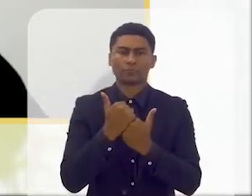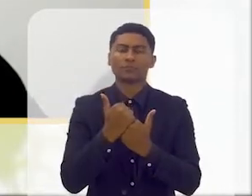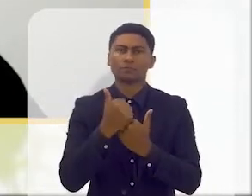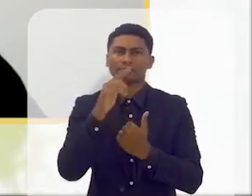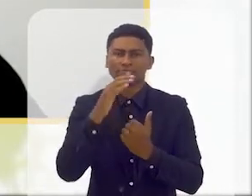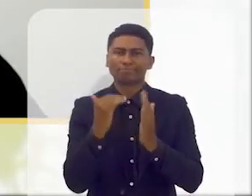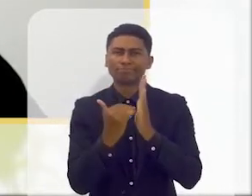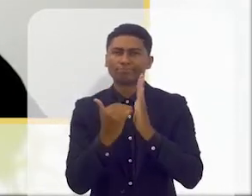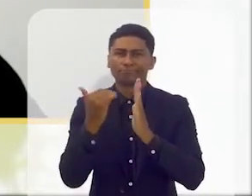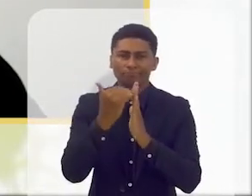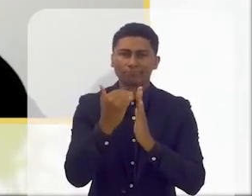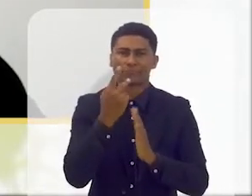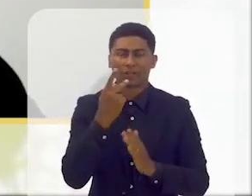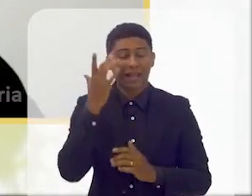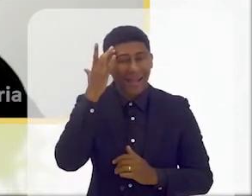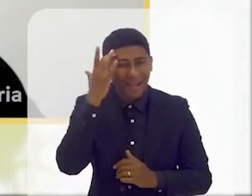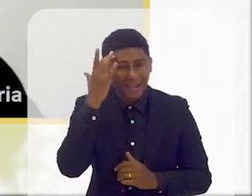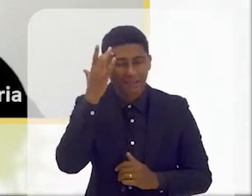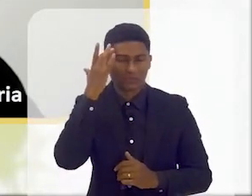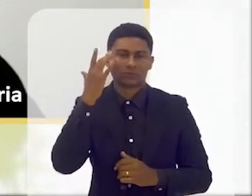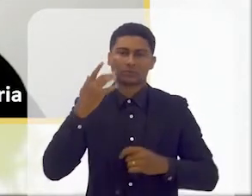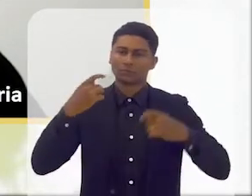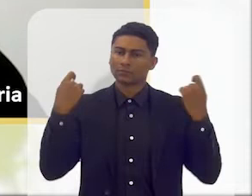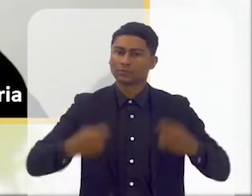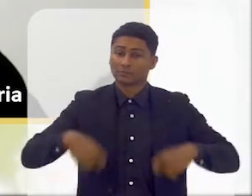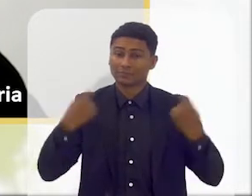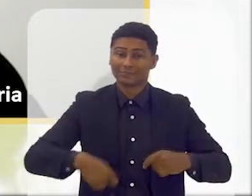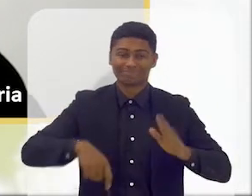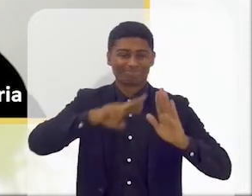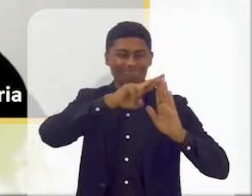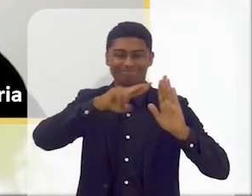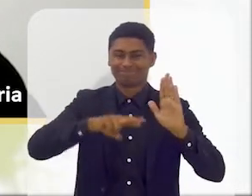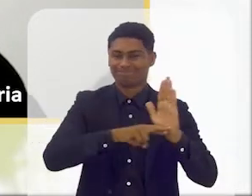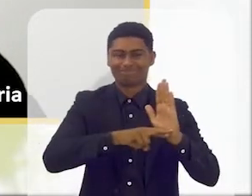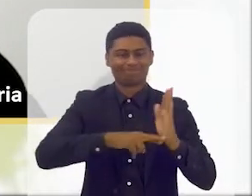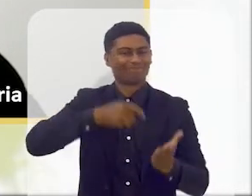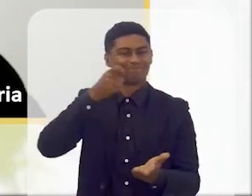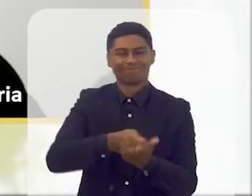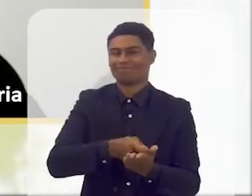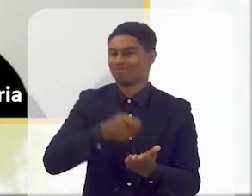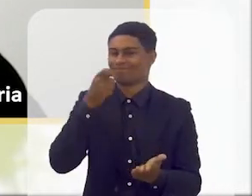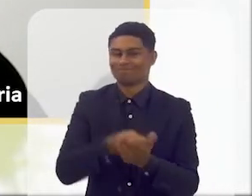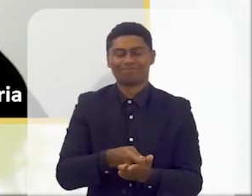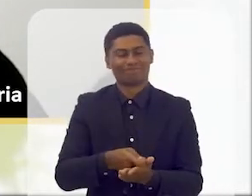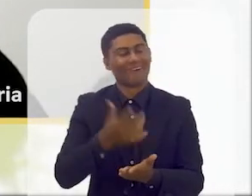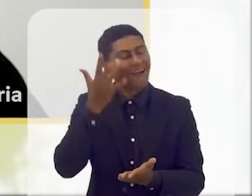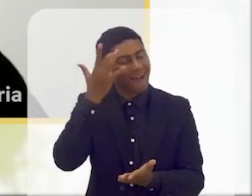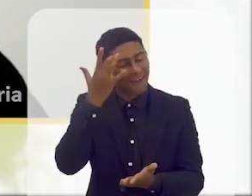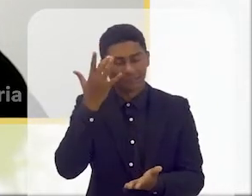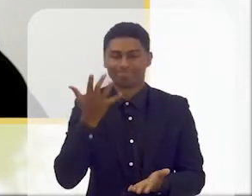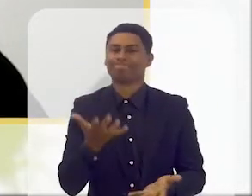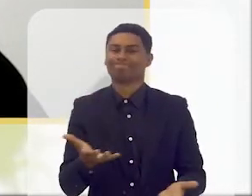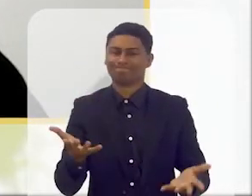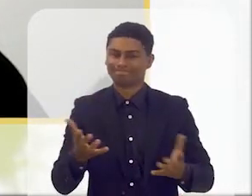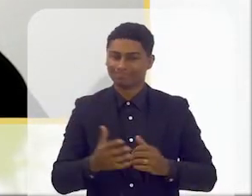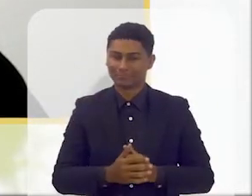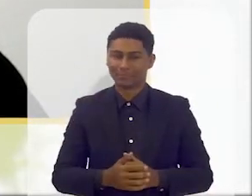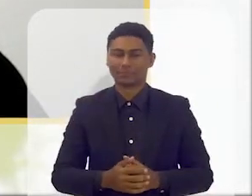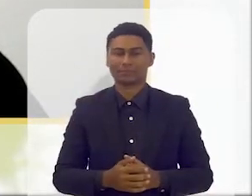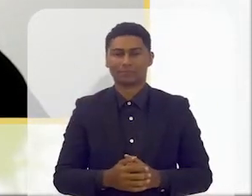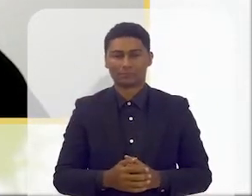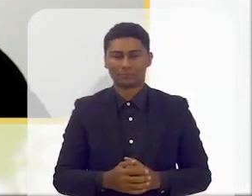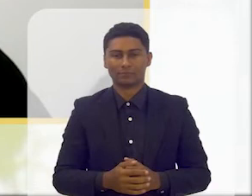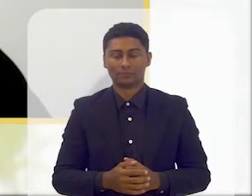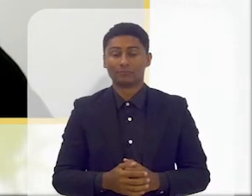Eu vou um pouco mais além, defendo que ela deveria ser uma regra e uma obrigação. Eu, enquanto,